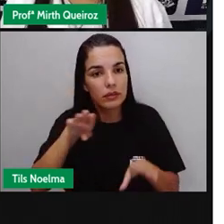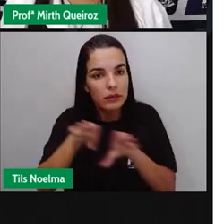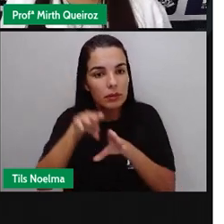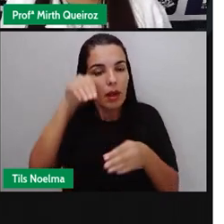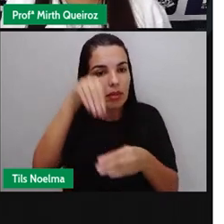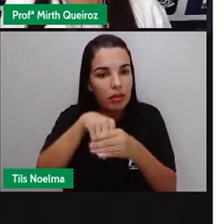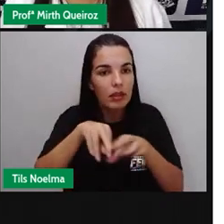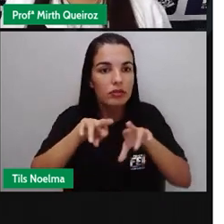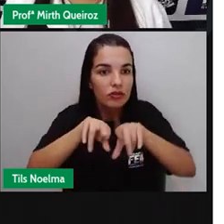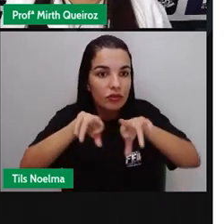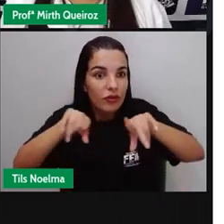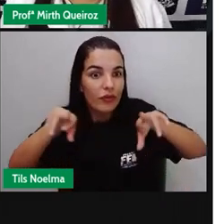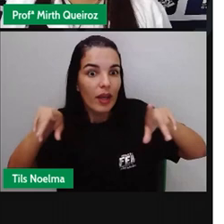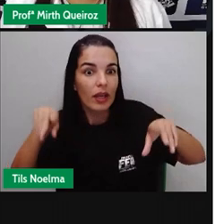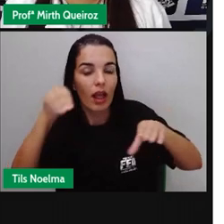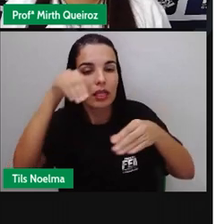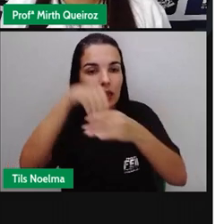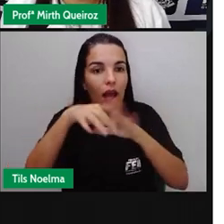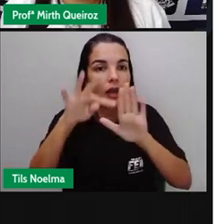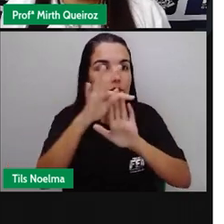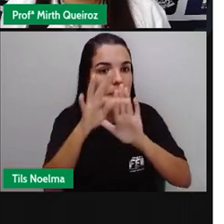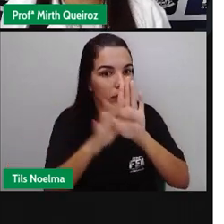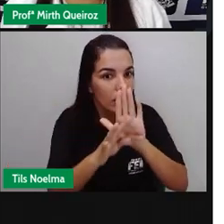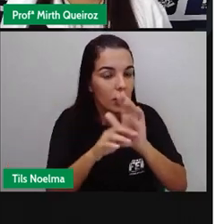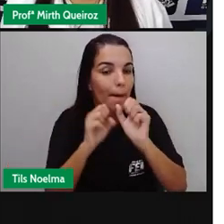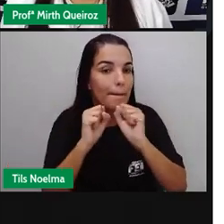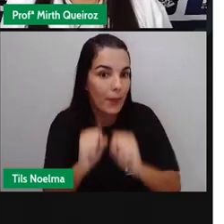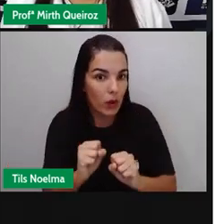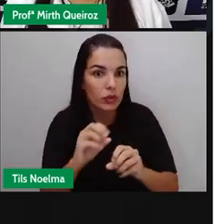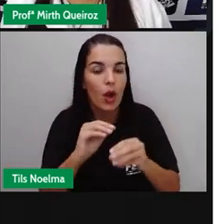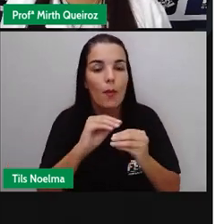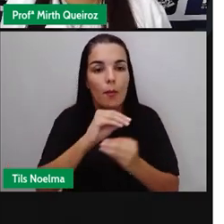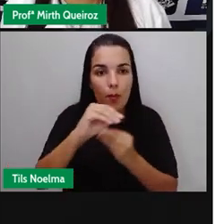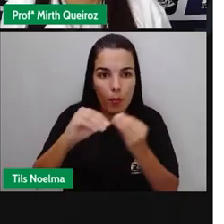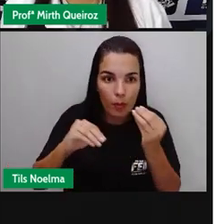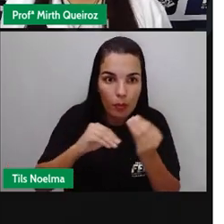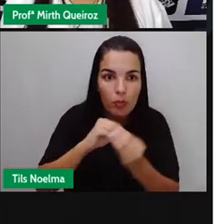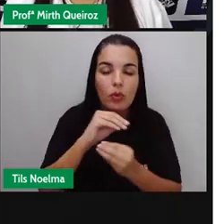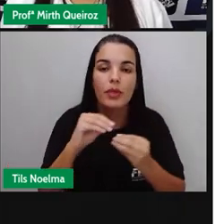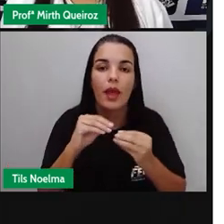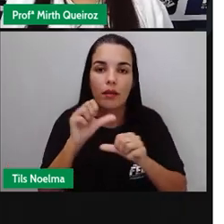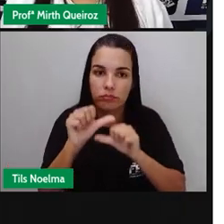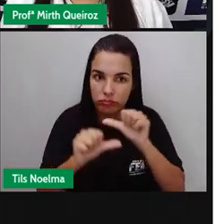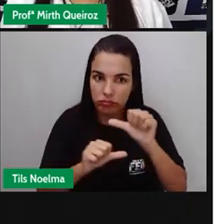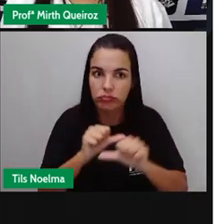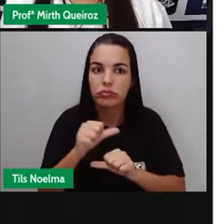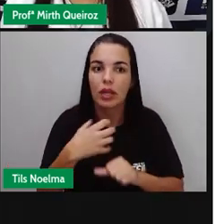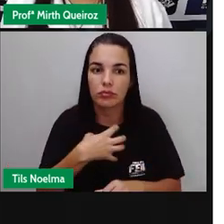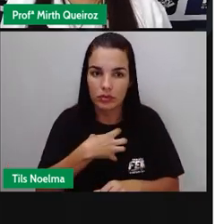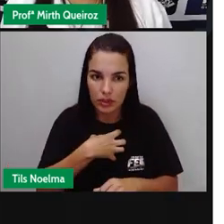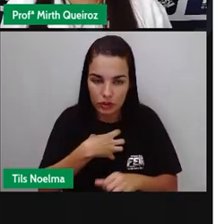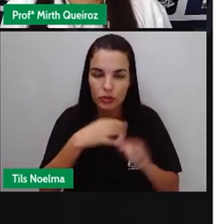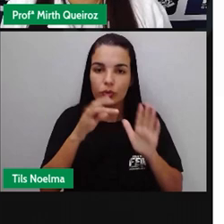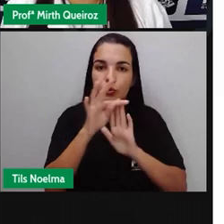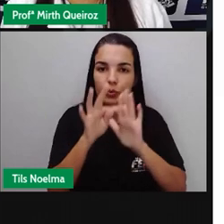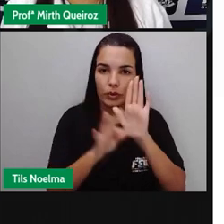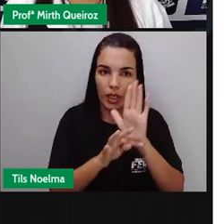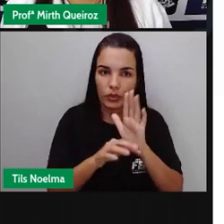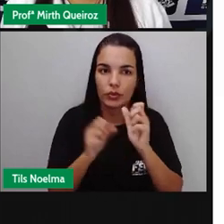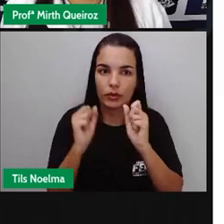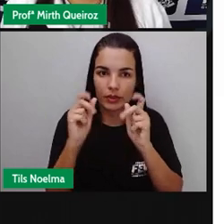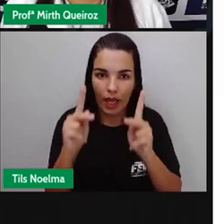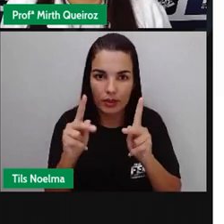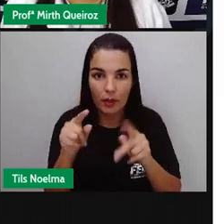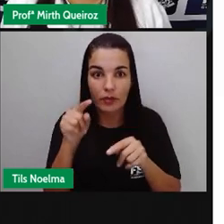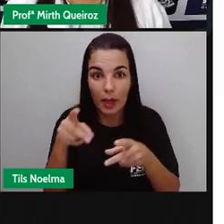dentro de um texto e pode mudar totalmente o sentido do nosso texto, certo?